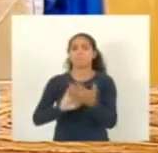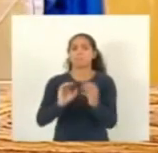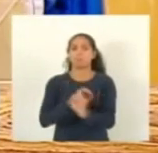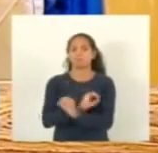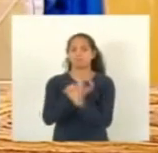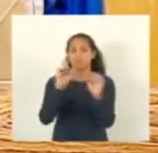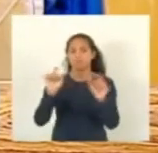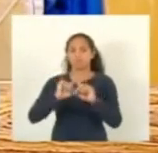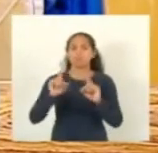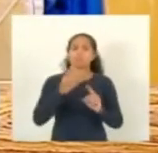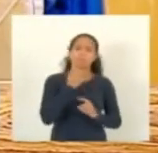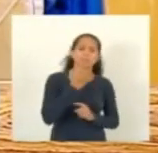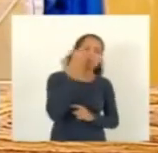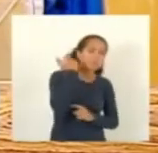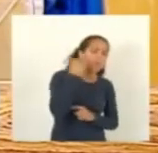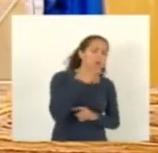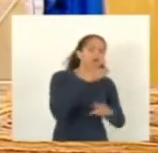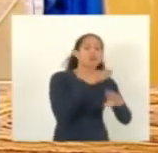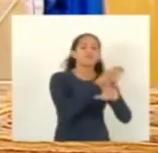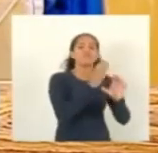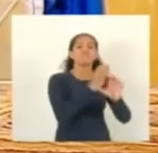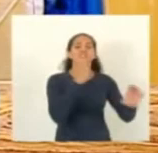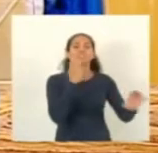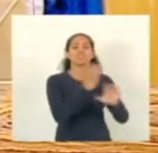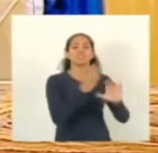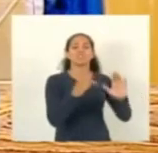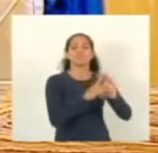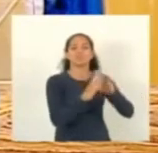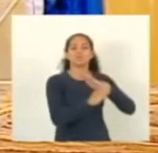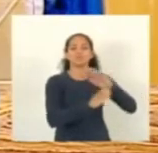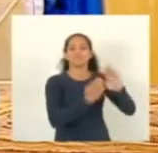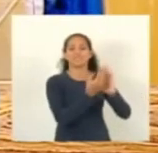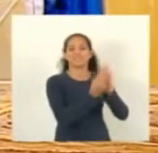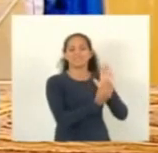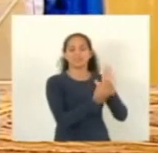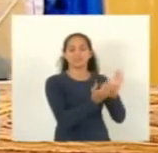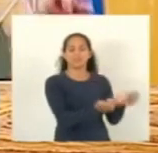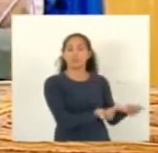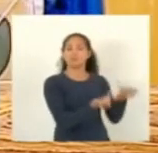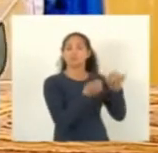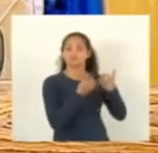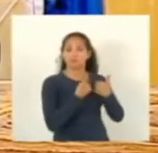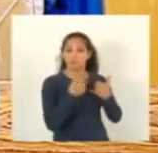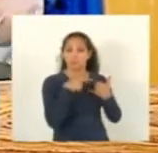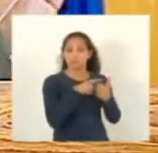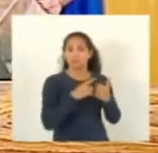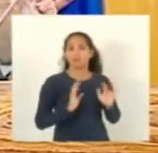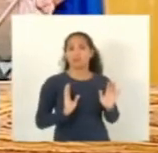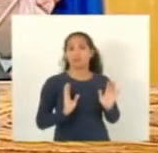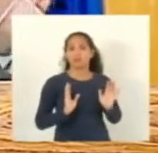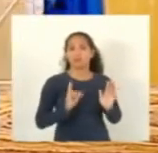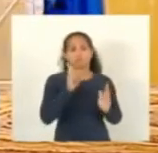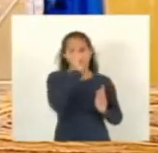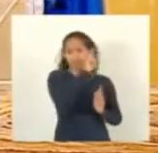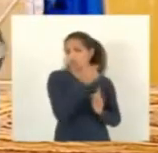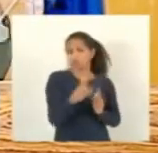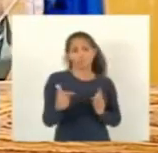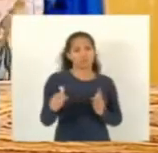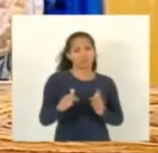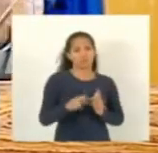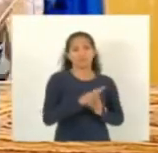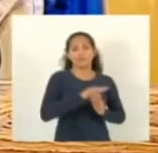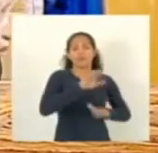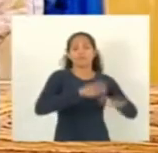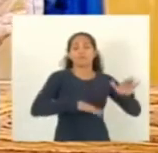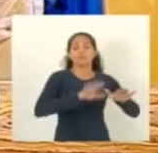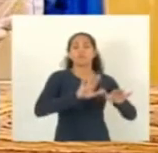Eu estive conversando recentemente com engenheiros da Cezan e nos informaram que não tem dificuldade para eles fazerem, depende de uma